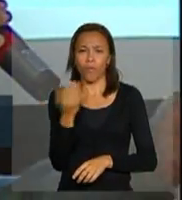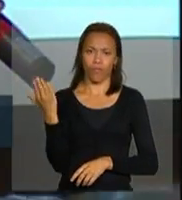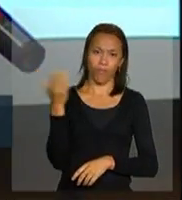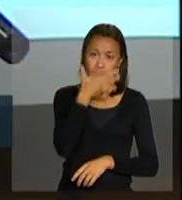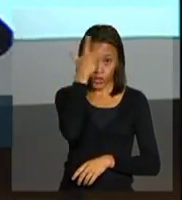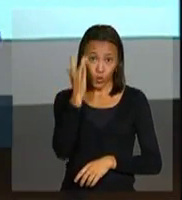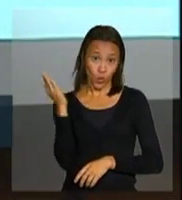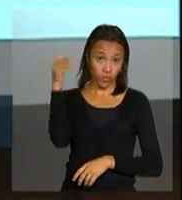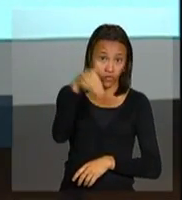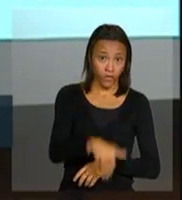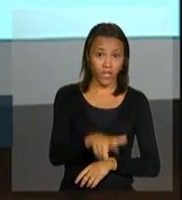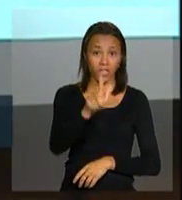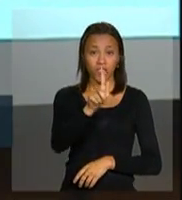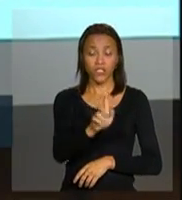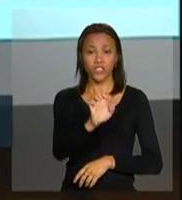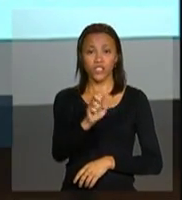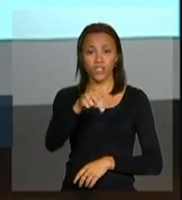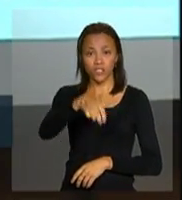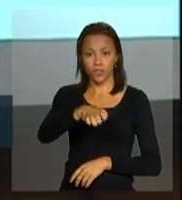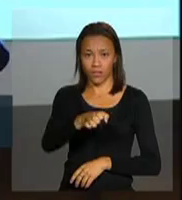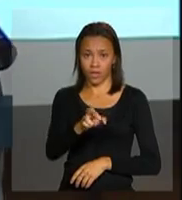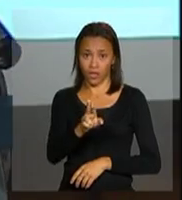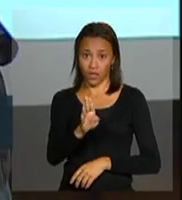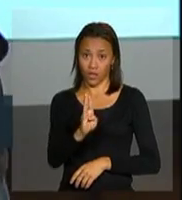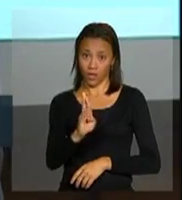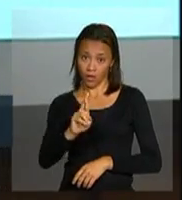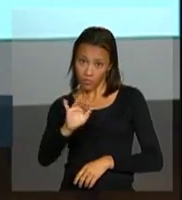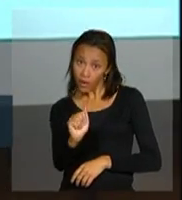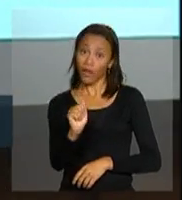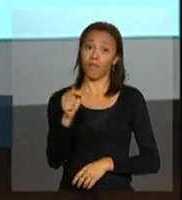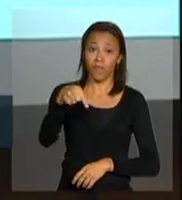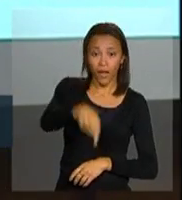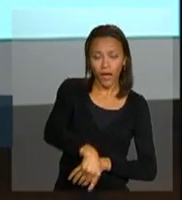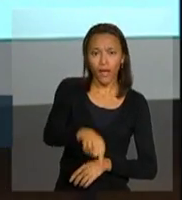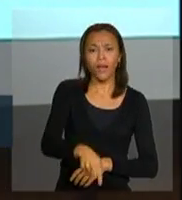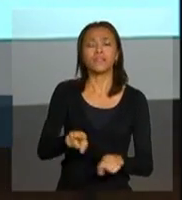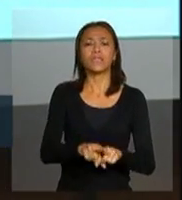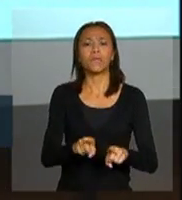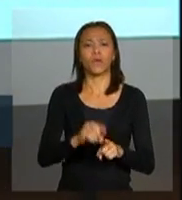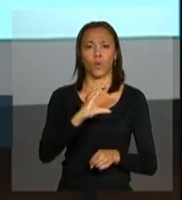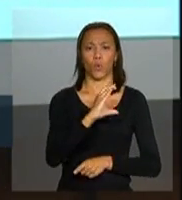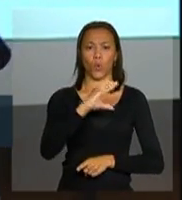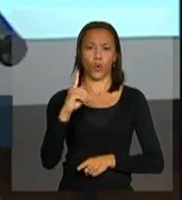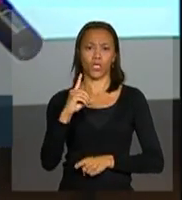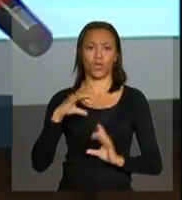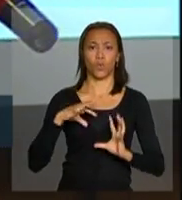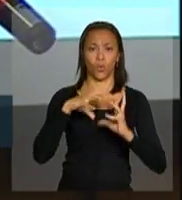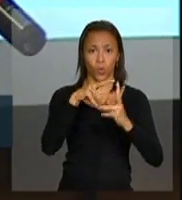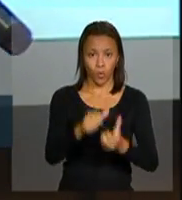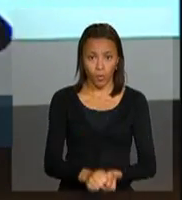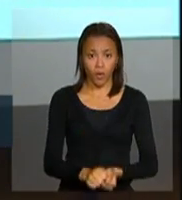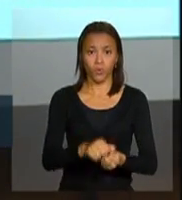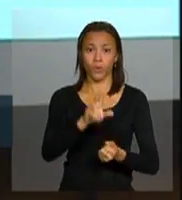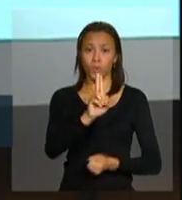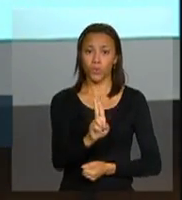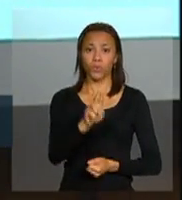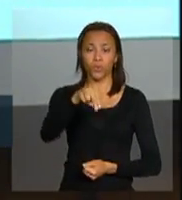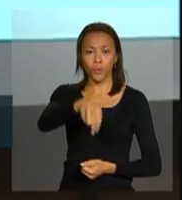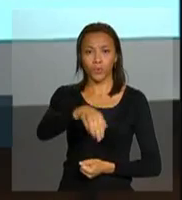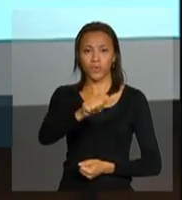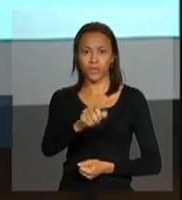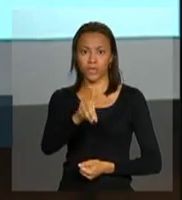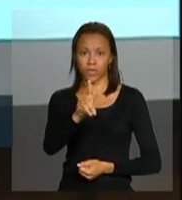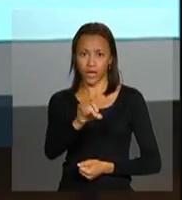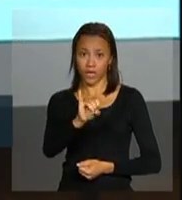participar dos eventos relativos a essa iniciativa. O coordenador global do NIDES, da iniciativa